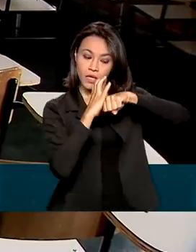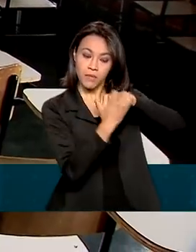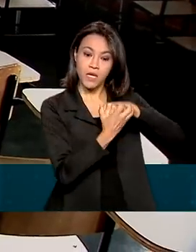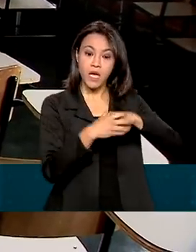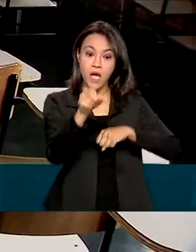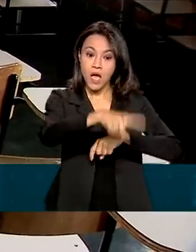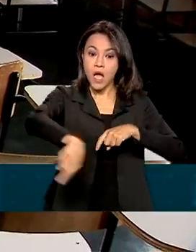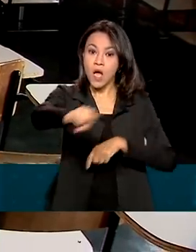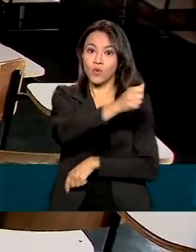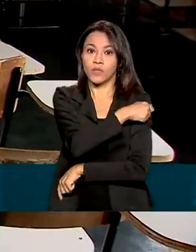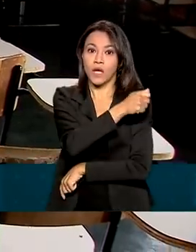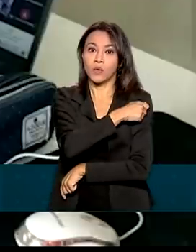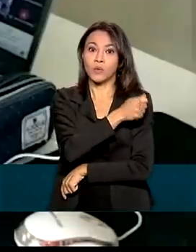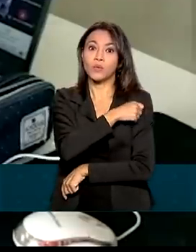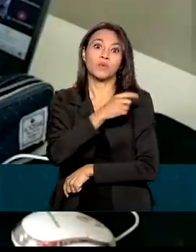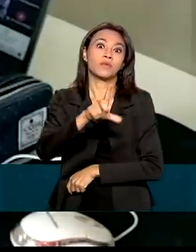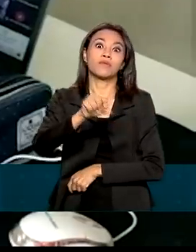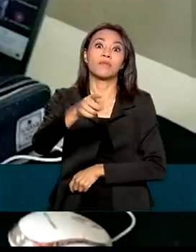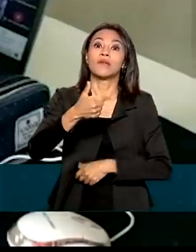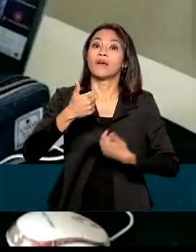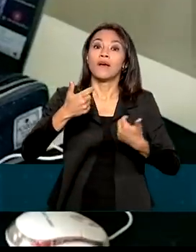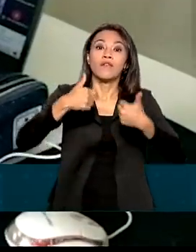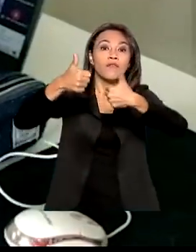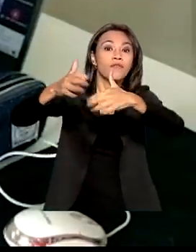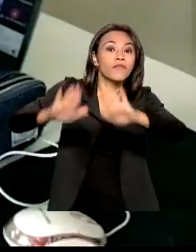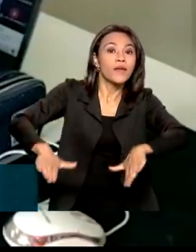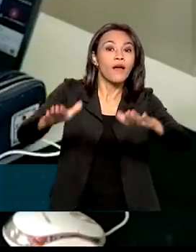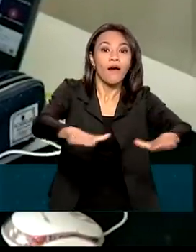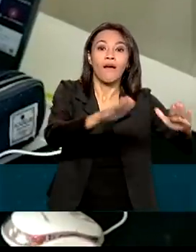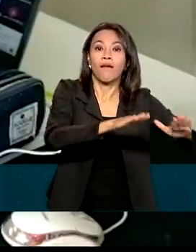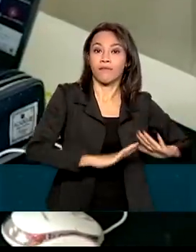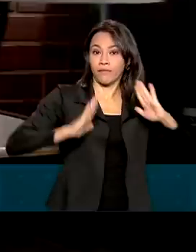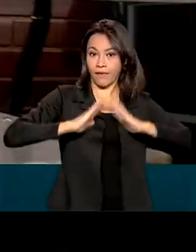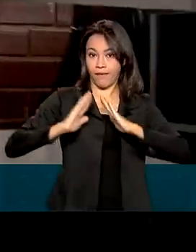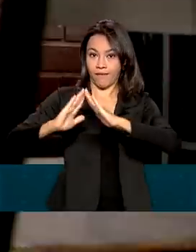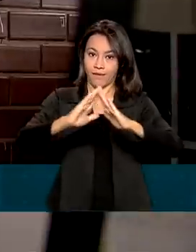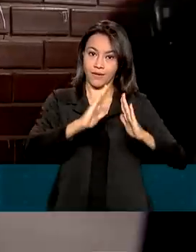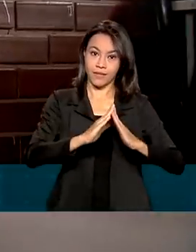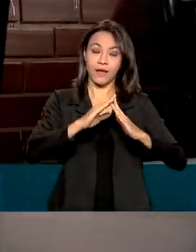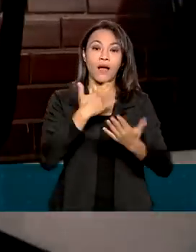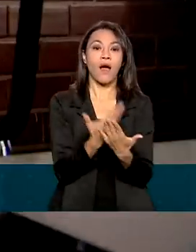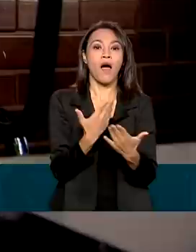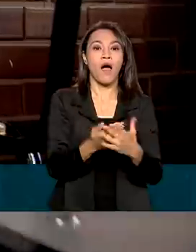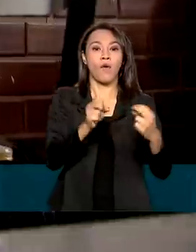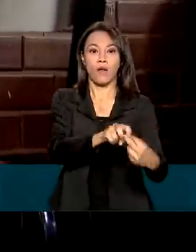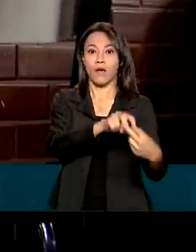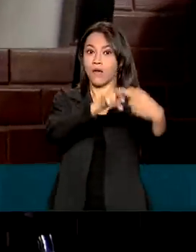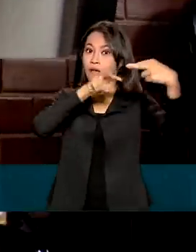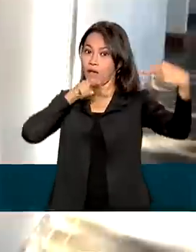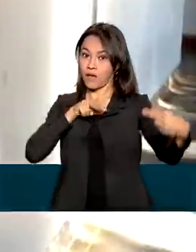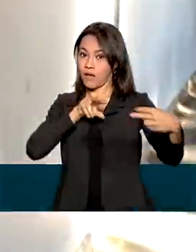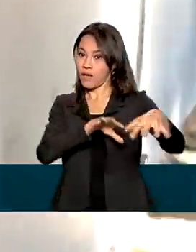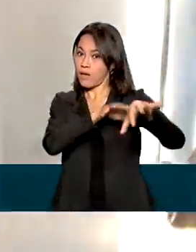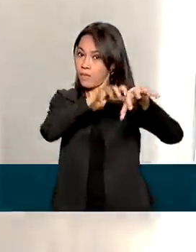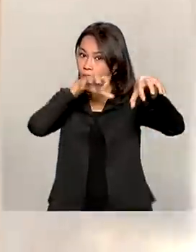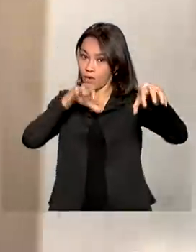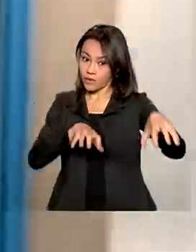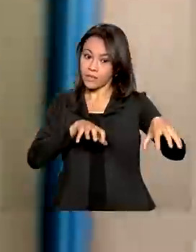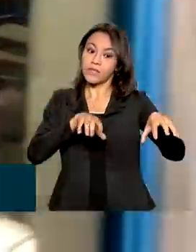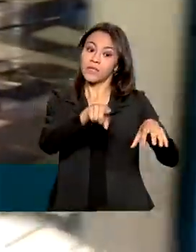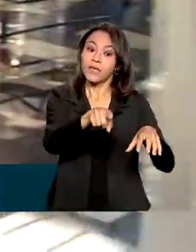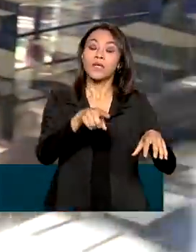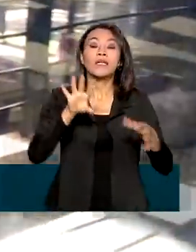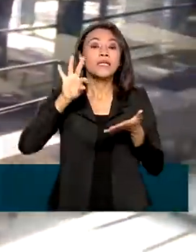alunos fora da escola, em aulas remotas. Apesar disso, o número de estudantes matriculados se